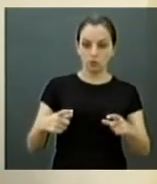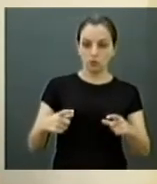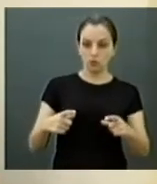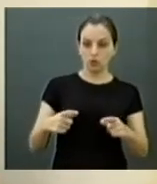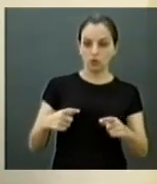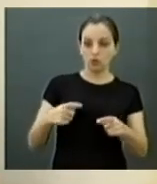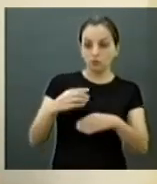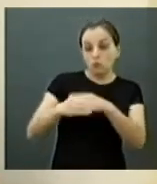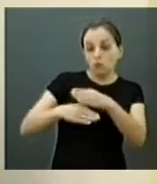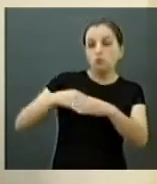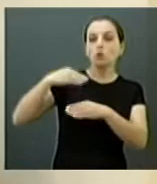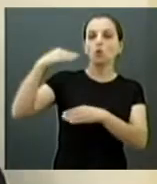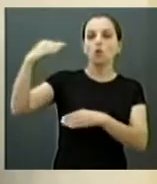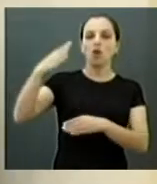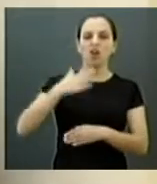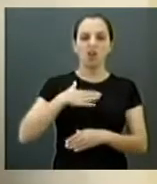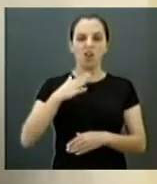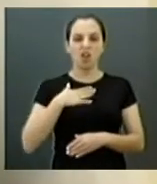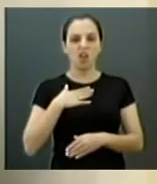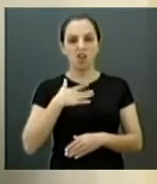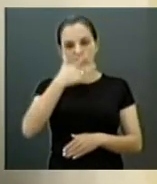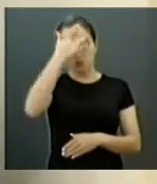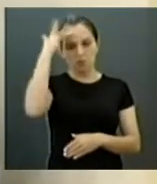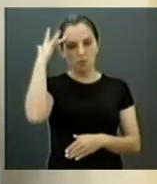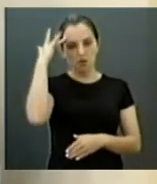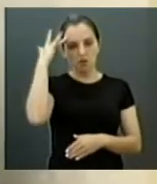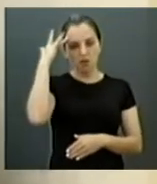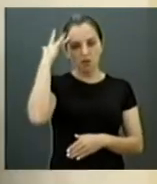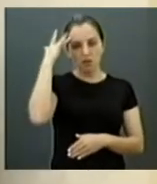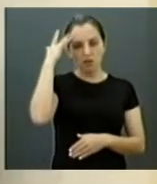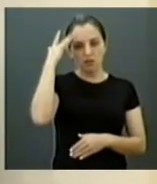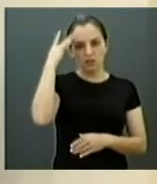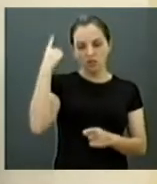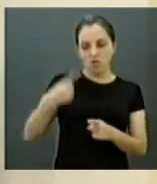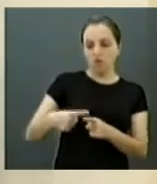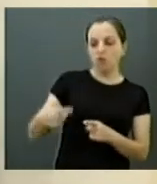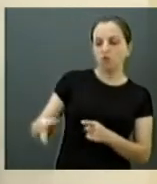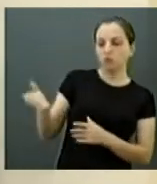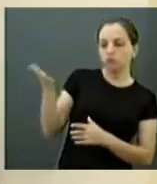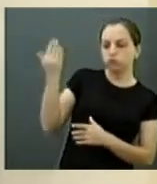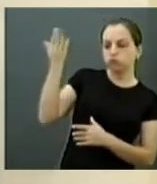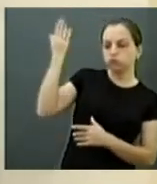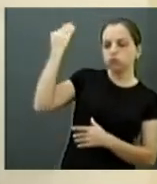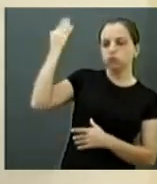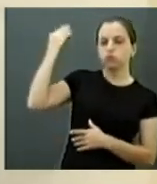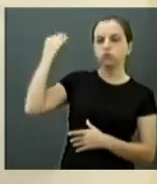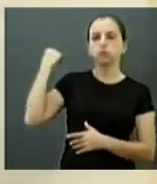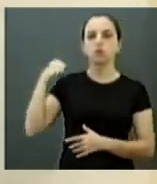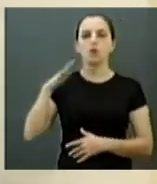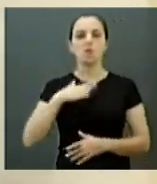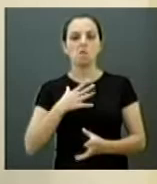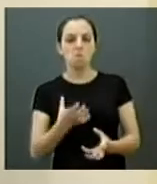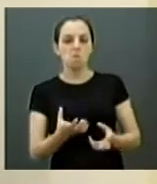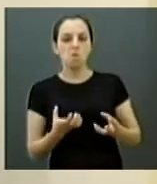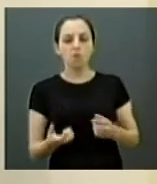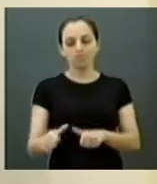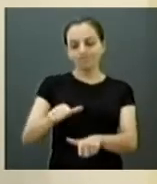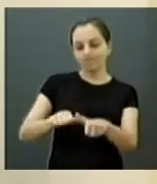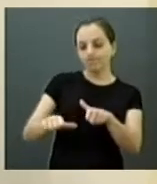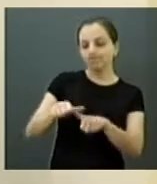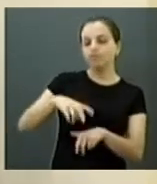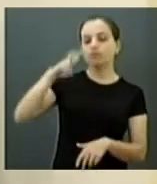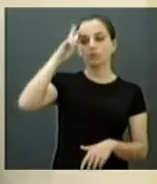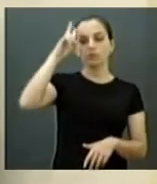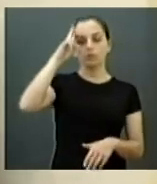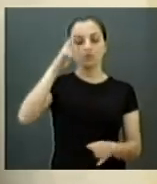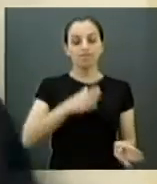Agora, eu pagar o preço de quem não prestigiou há dez anos atrás, há treze anos atrás, é eu querer mudar a história do tempo